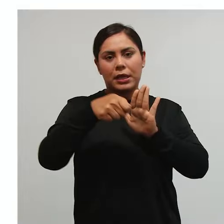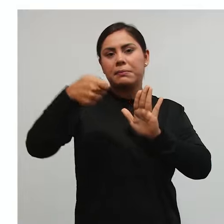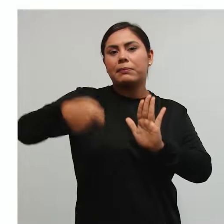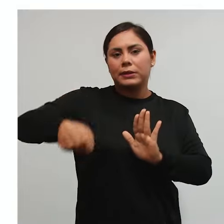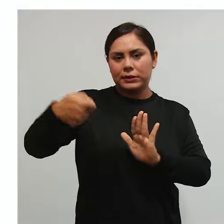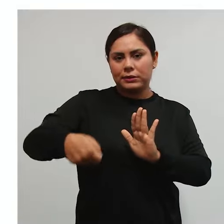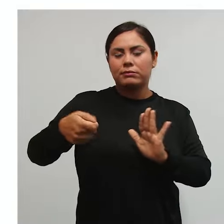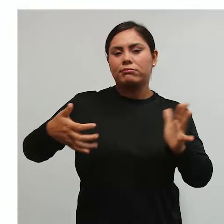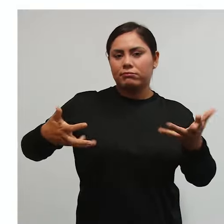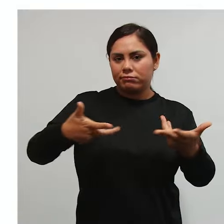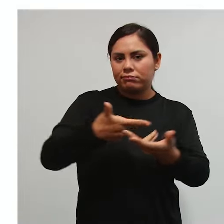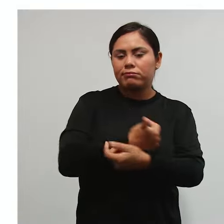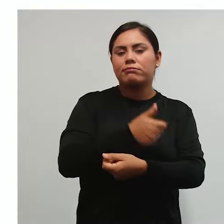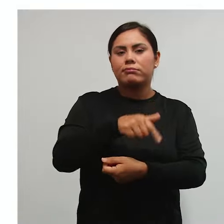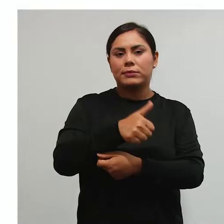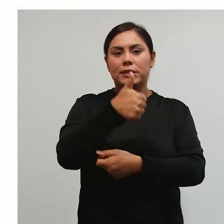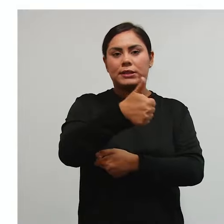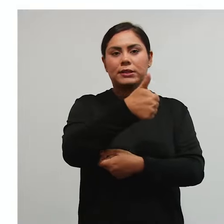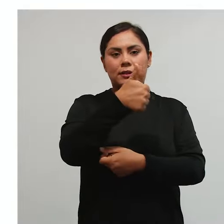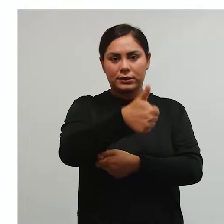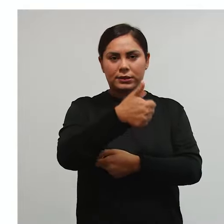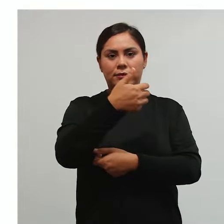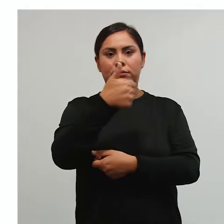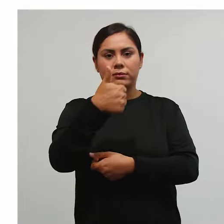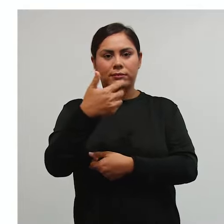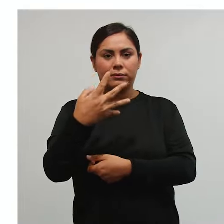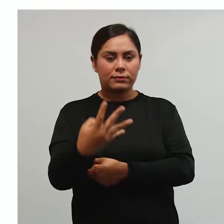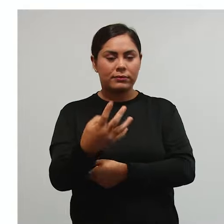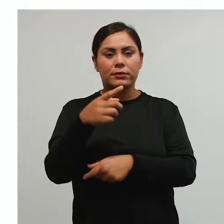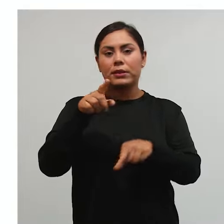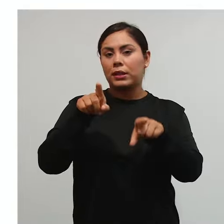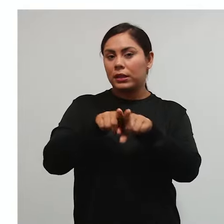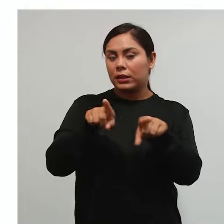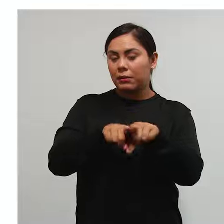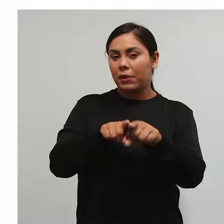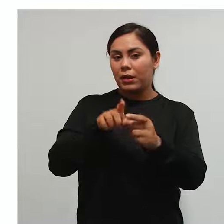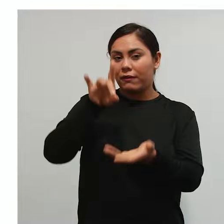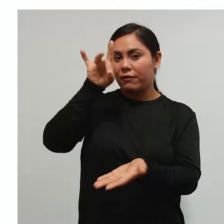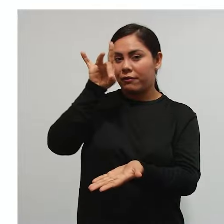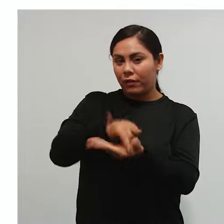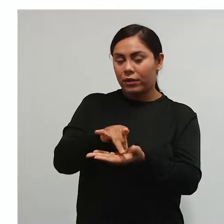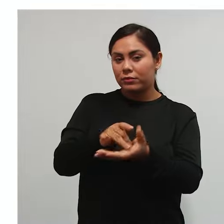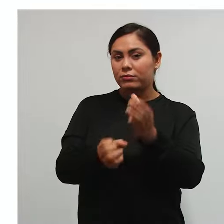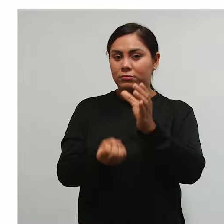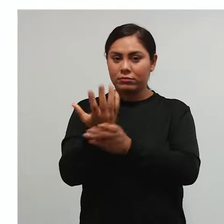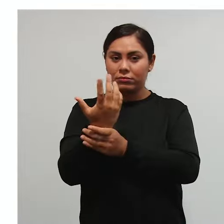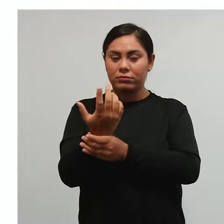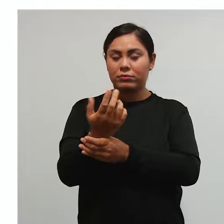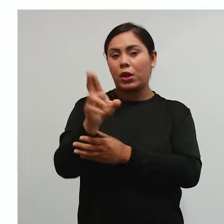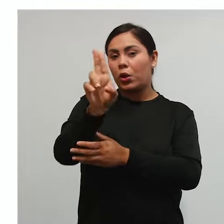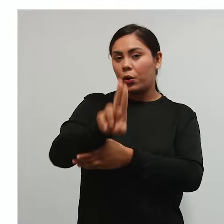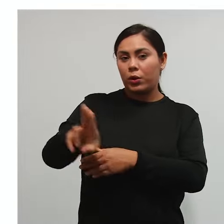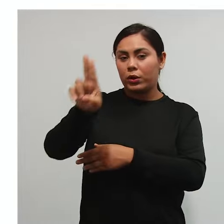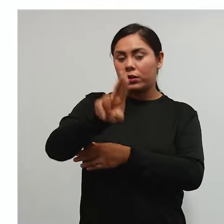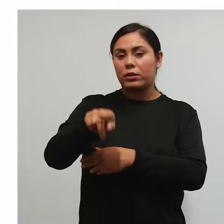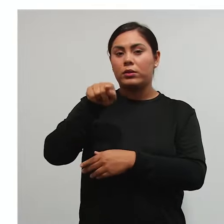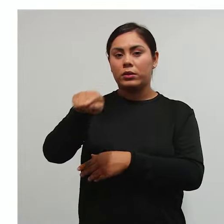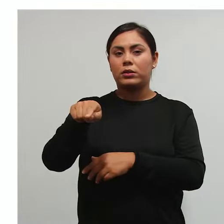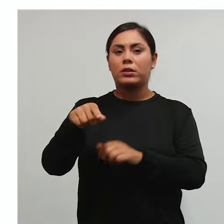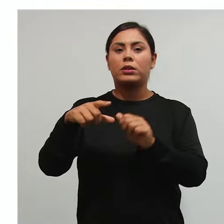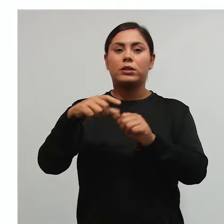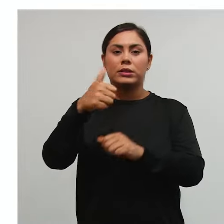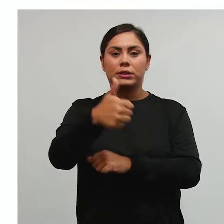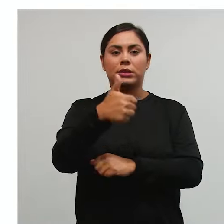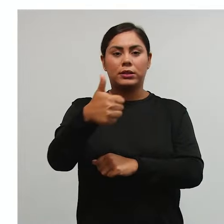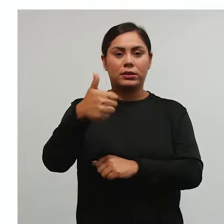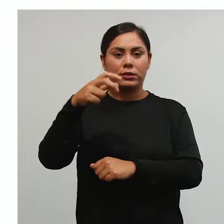suficiente para a sua ocorrência e seu 114 e enquanto o fato gerador da obrigação acessória isso é previsto lá